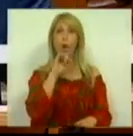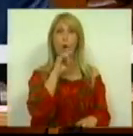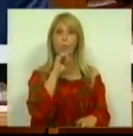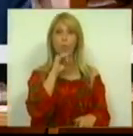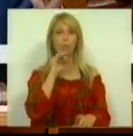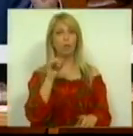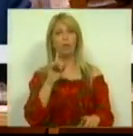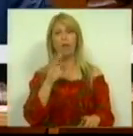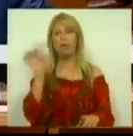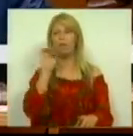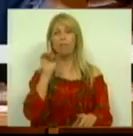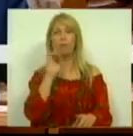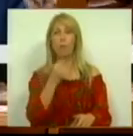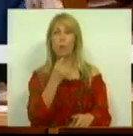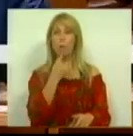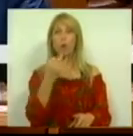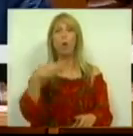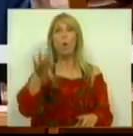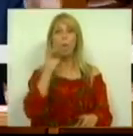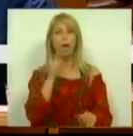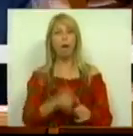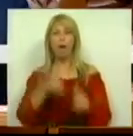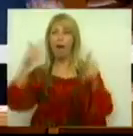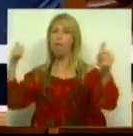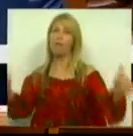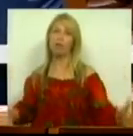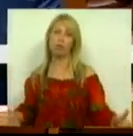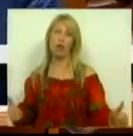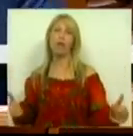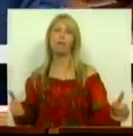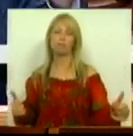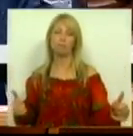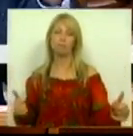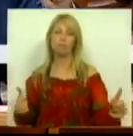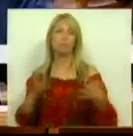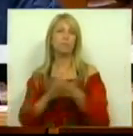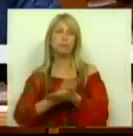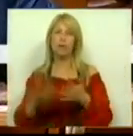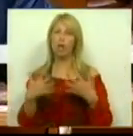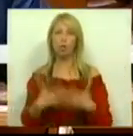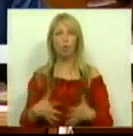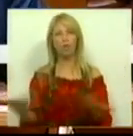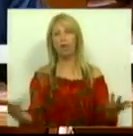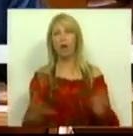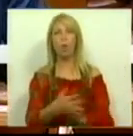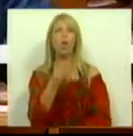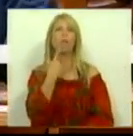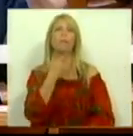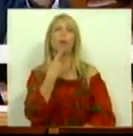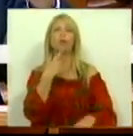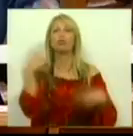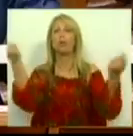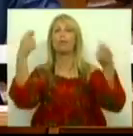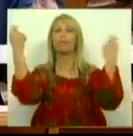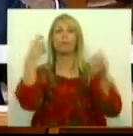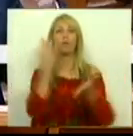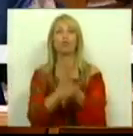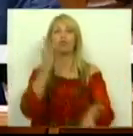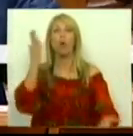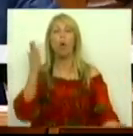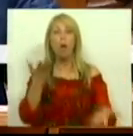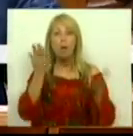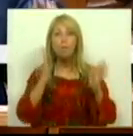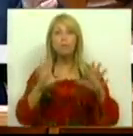dourada do Partido Socialista se afastar de modo indelével da demagogia panfletária e assumir as suas